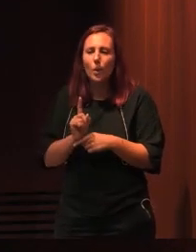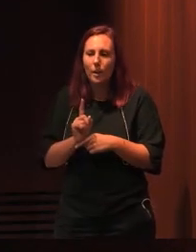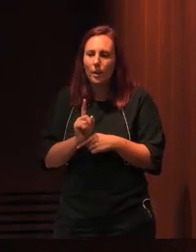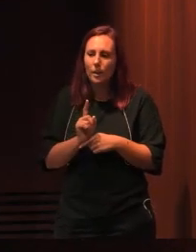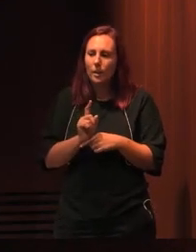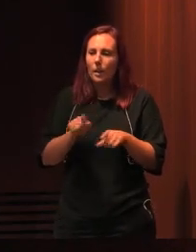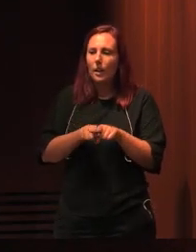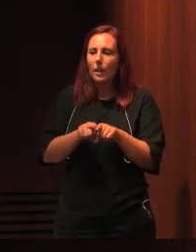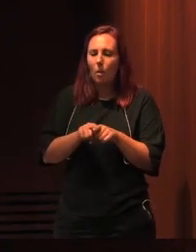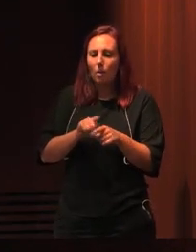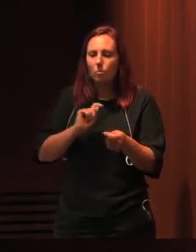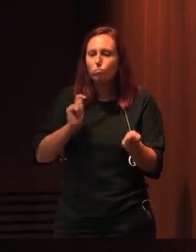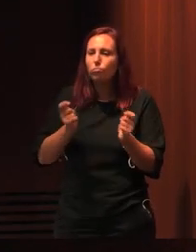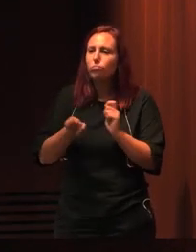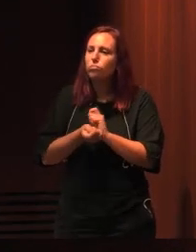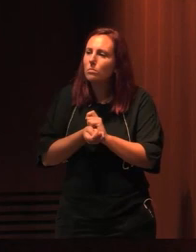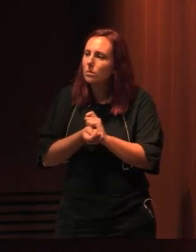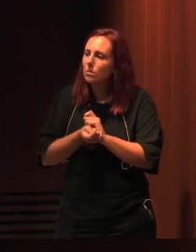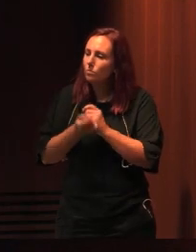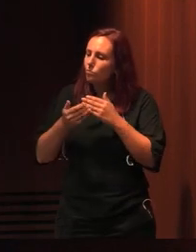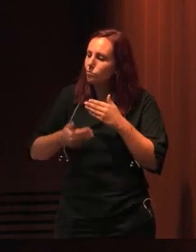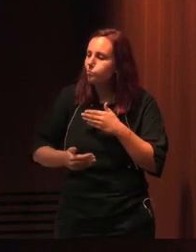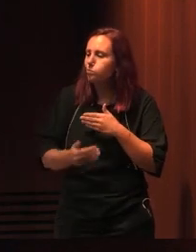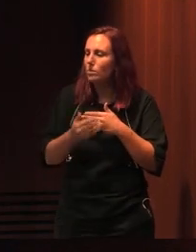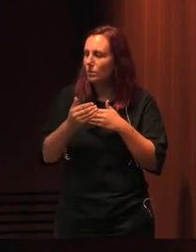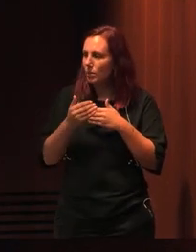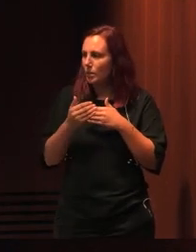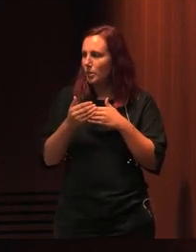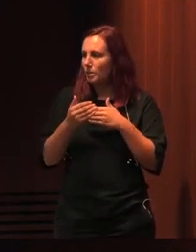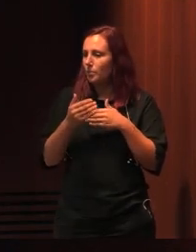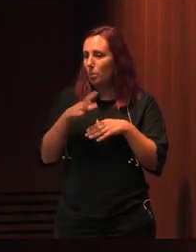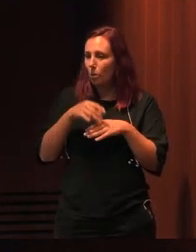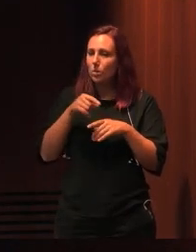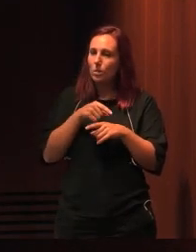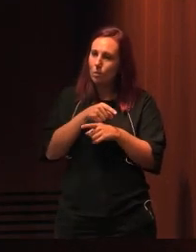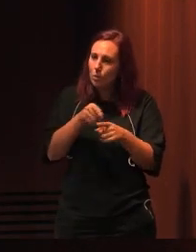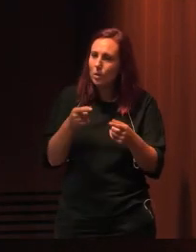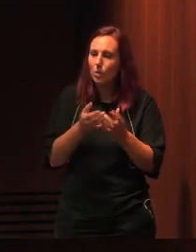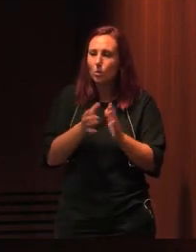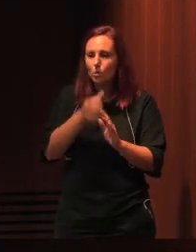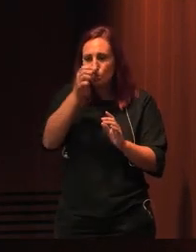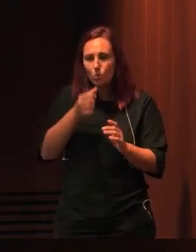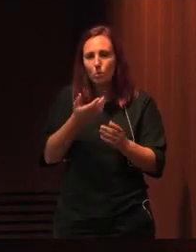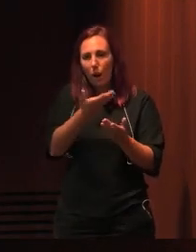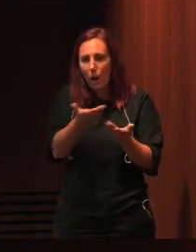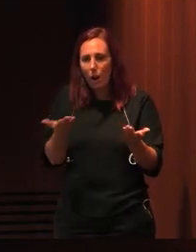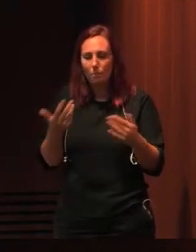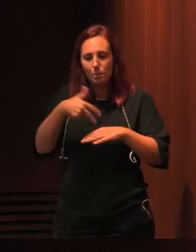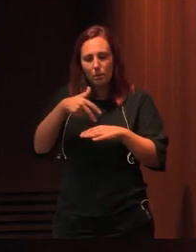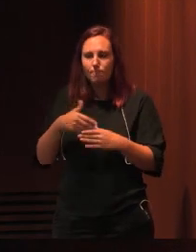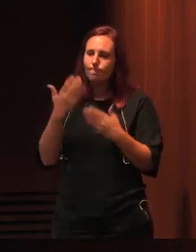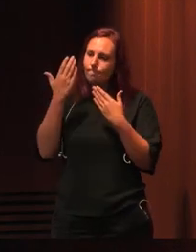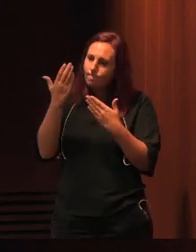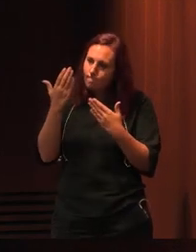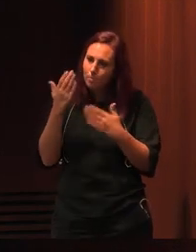foi no Antigo Recimo e depois, progressivamente, a partir disso. E isso deve ser muito a vocês, a todos vós que estão aqui e eu felicito-vos